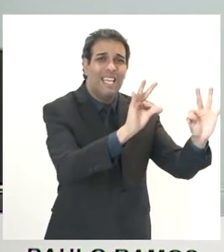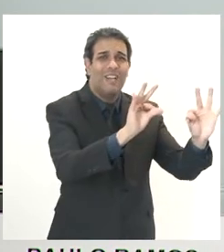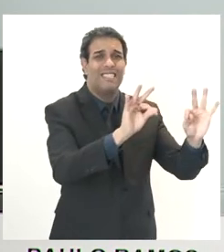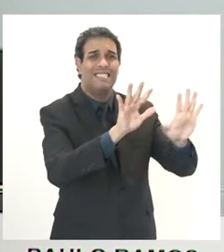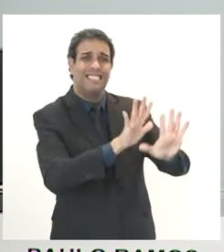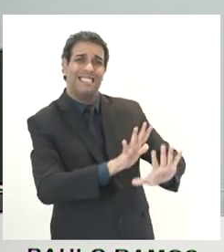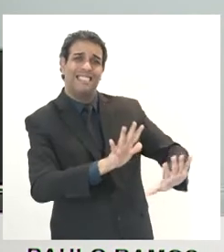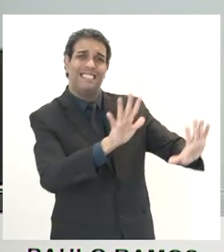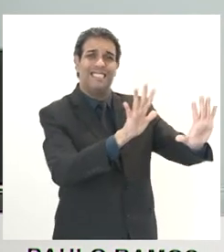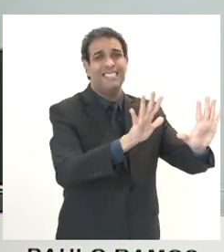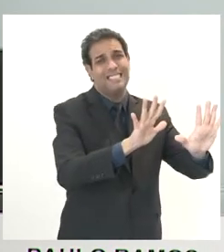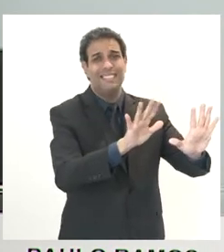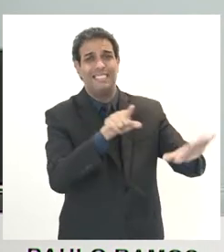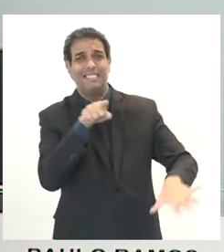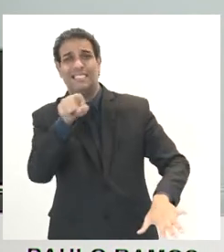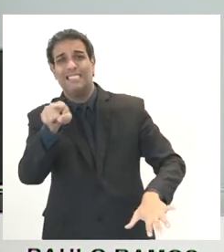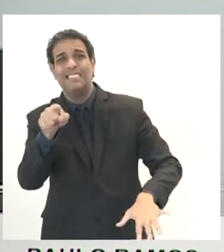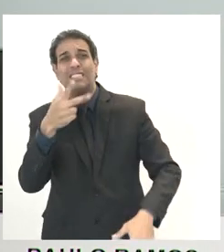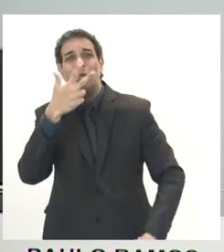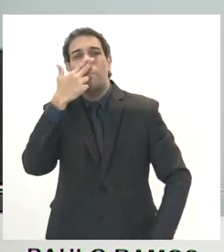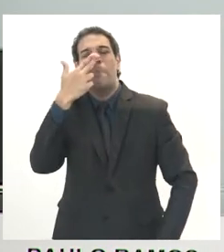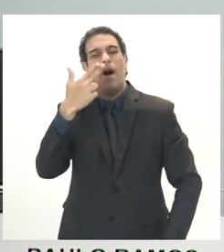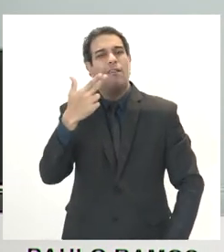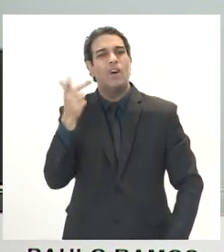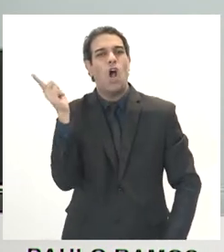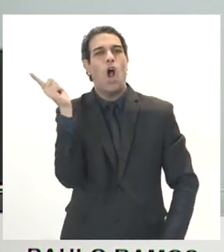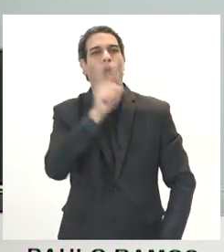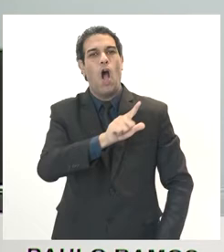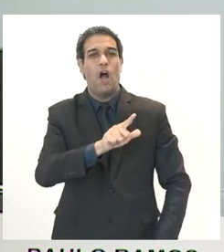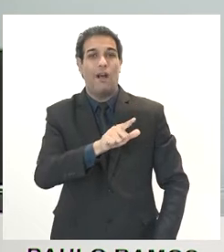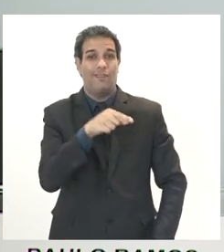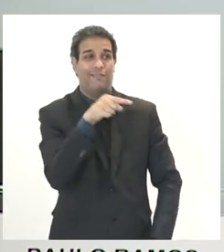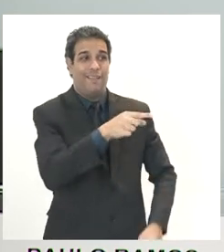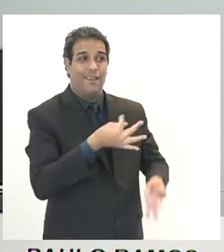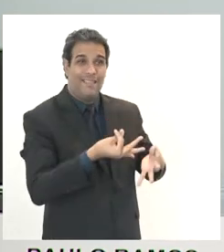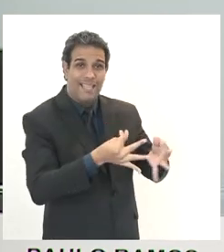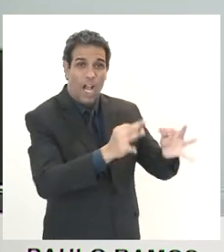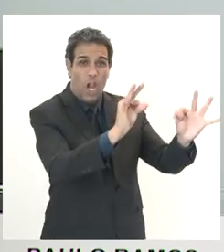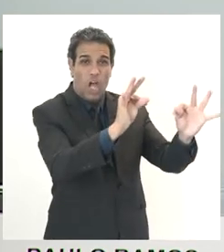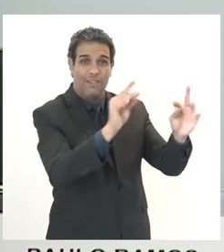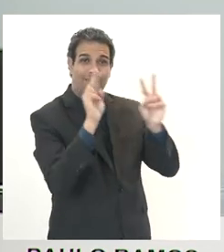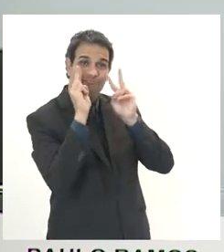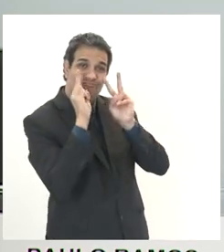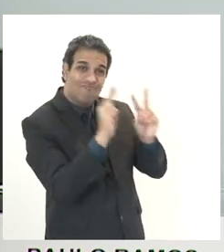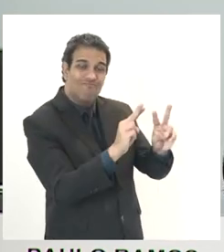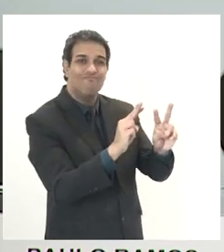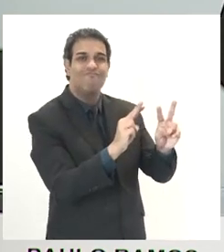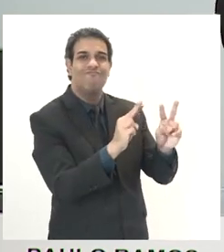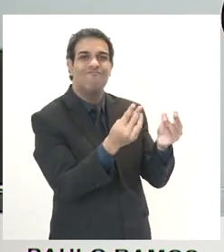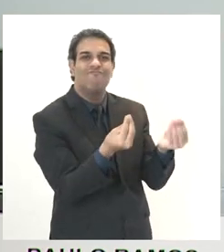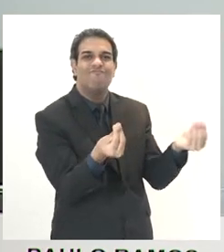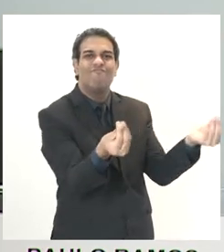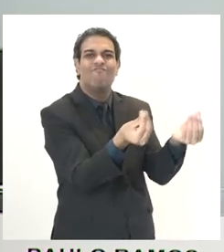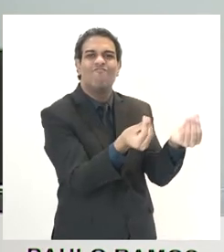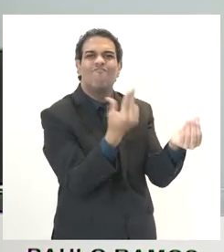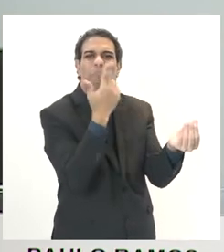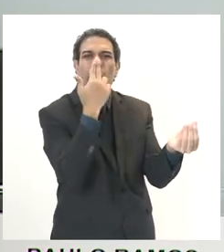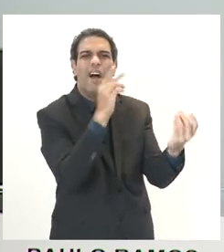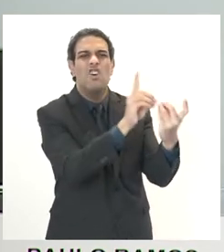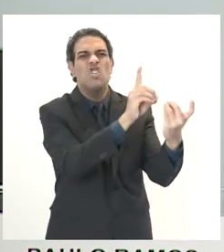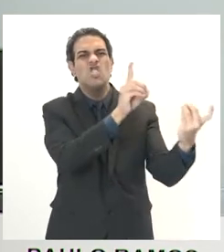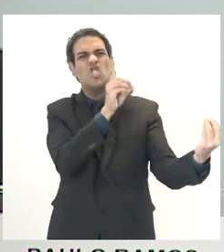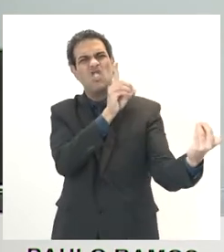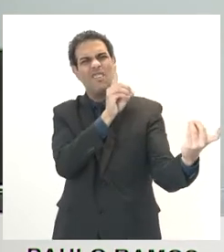cinco sentidos que é avanço tecnológico hoje. Fica tudo à distância, imagina.